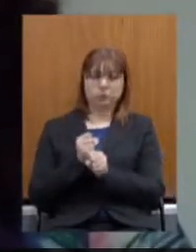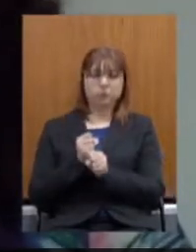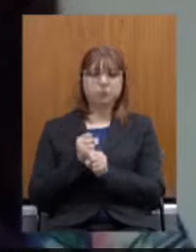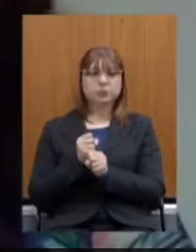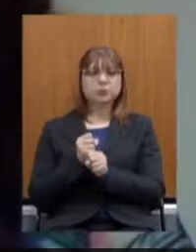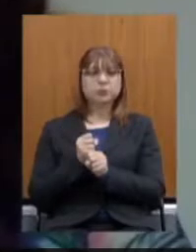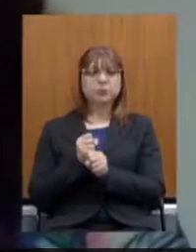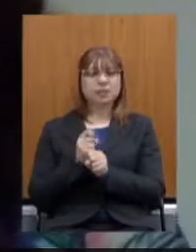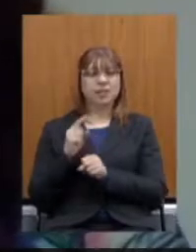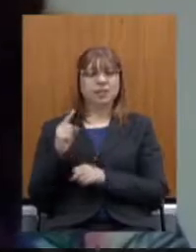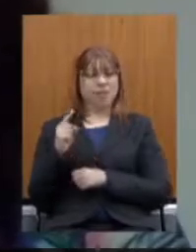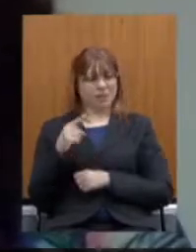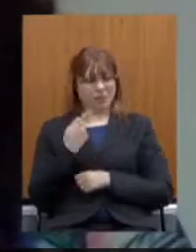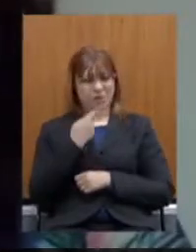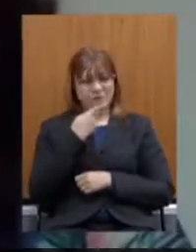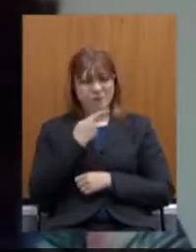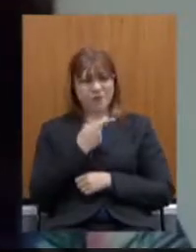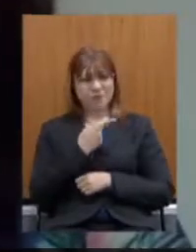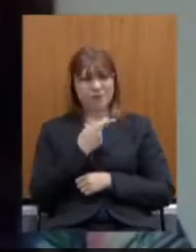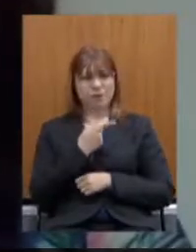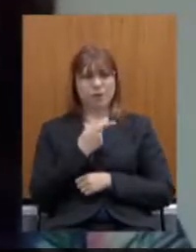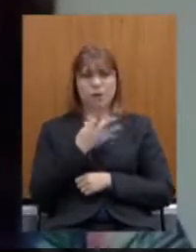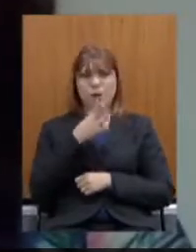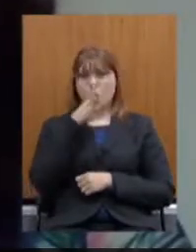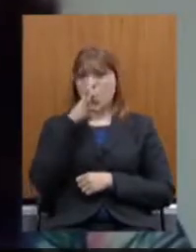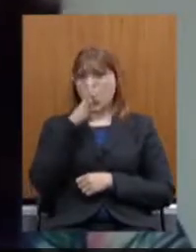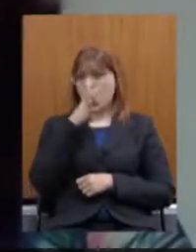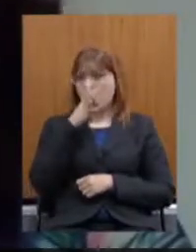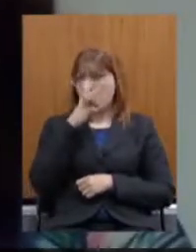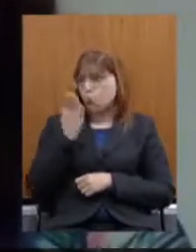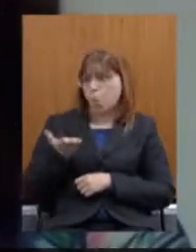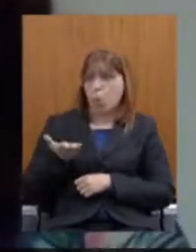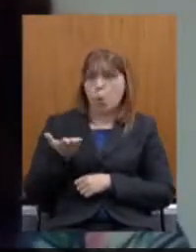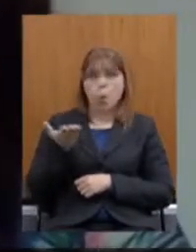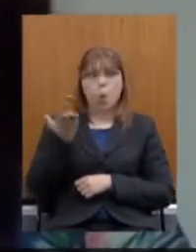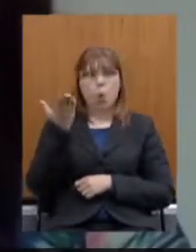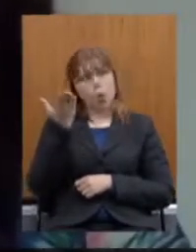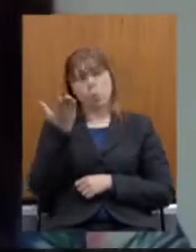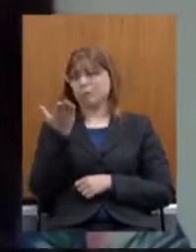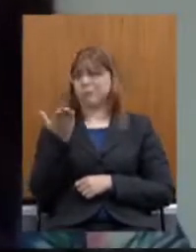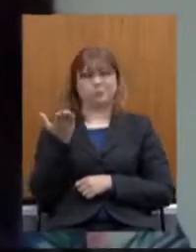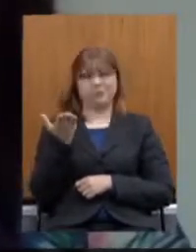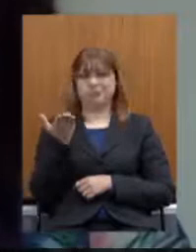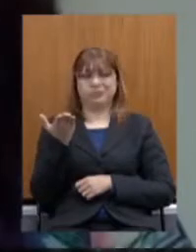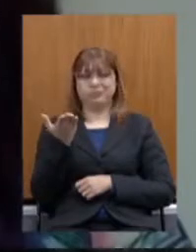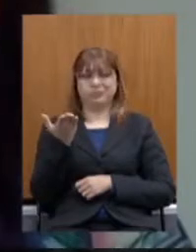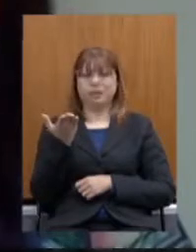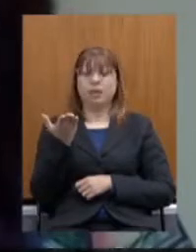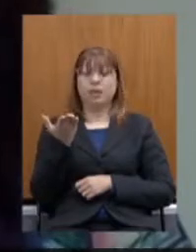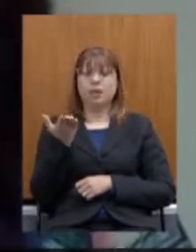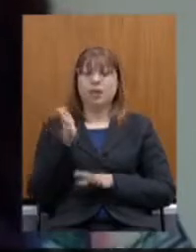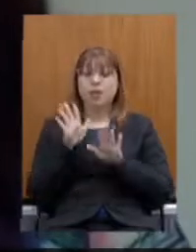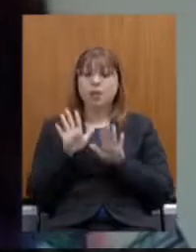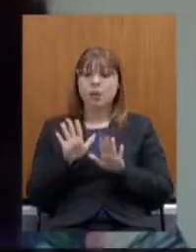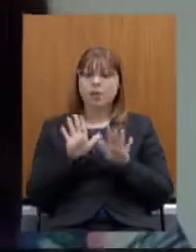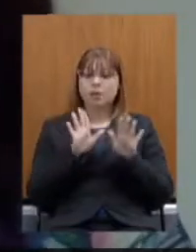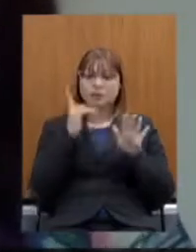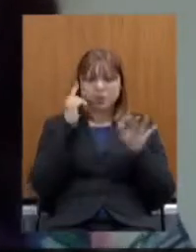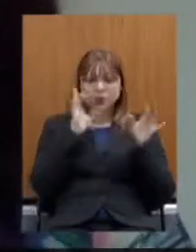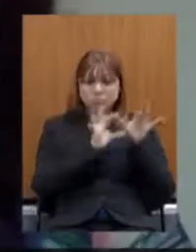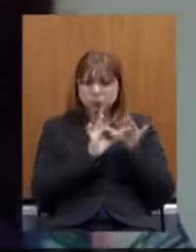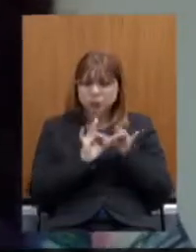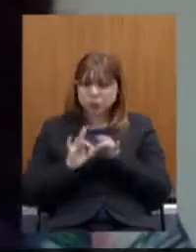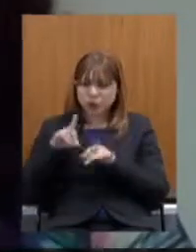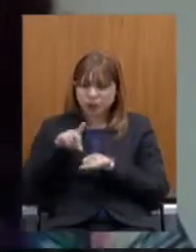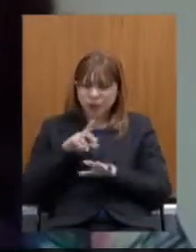nós não estamos falando de um número exorbitante, de algo fora de controle. Mas, no contexto dessa dura